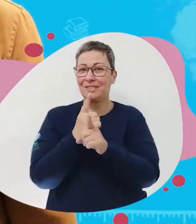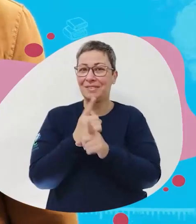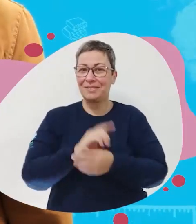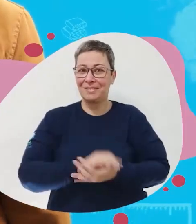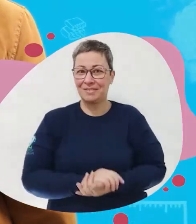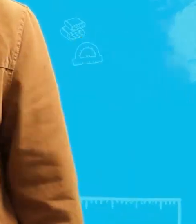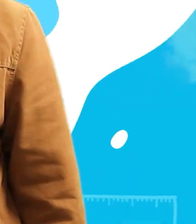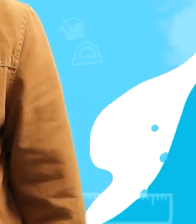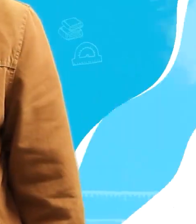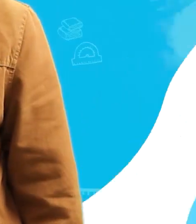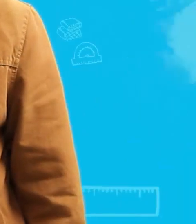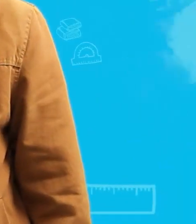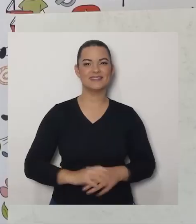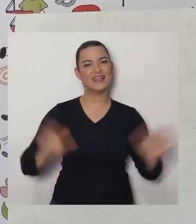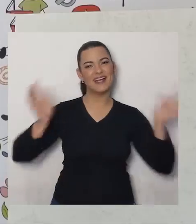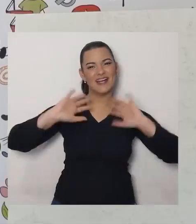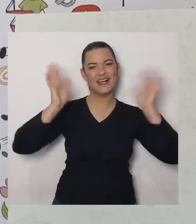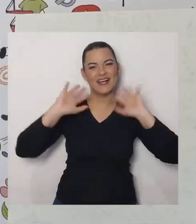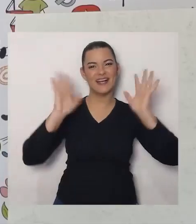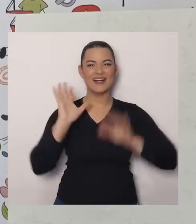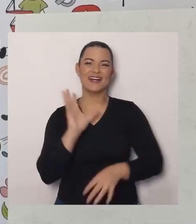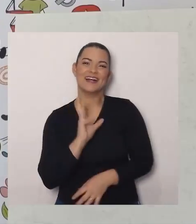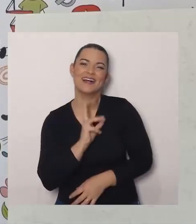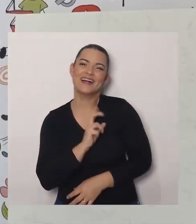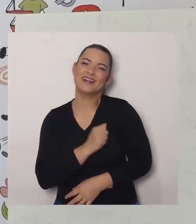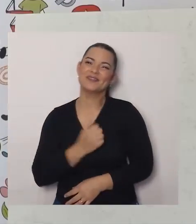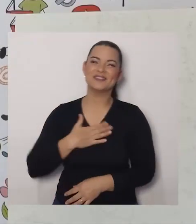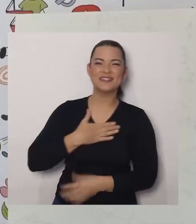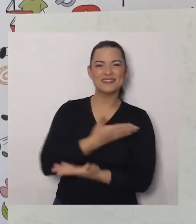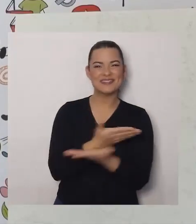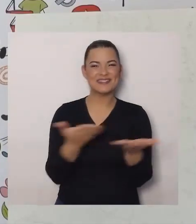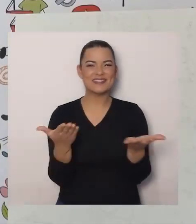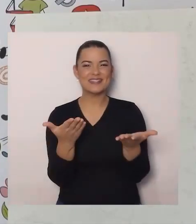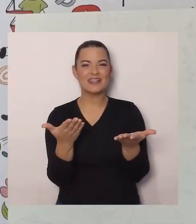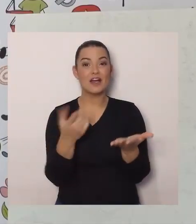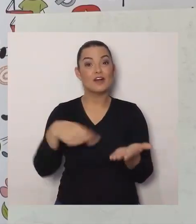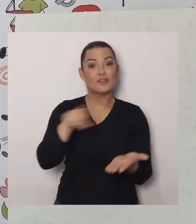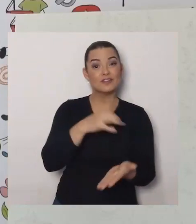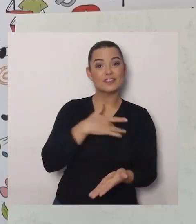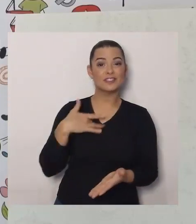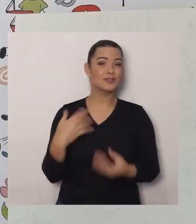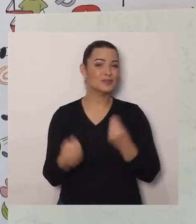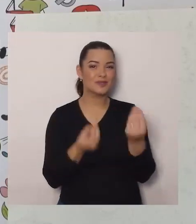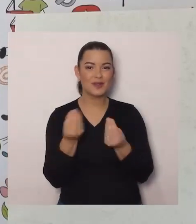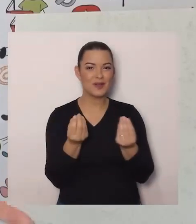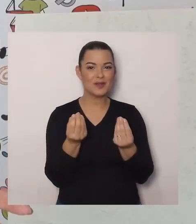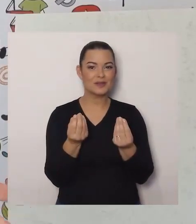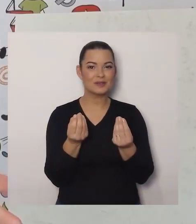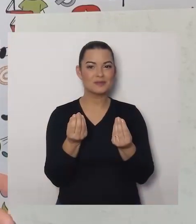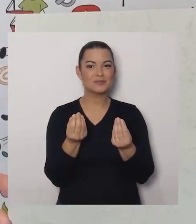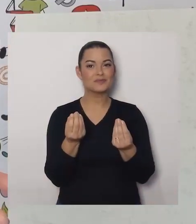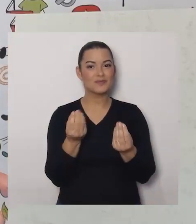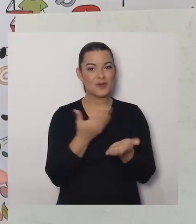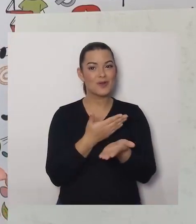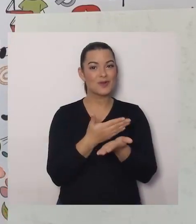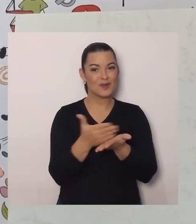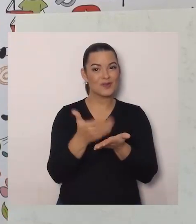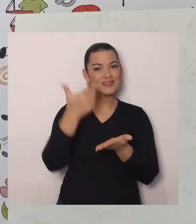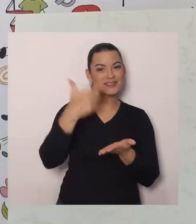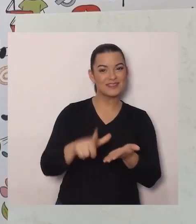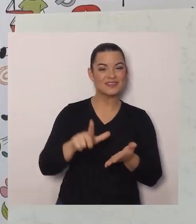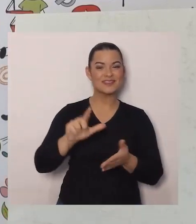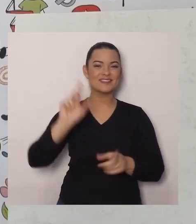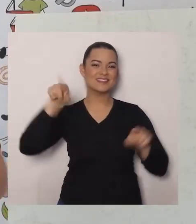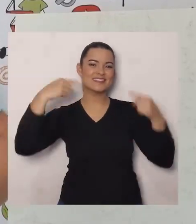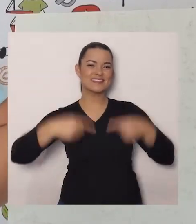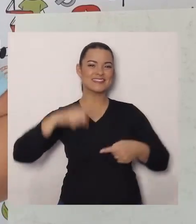gente se vê! Olá meus amores, Como vocês estão? Chegamos no desafio